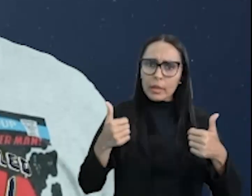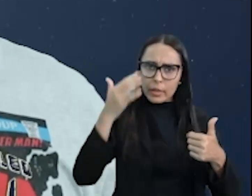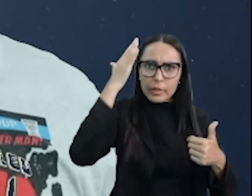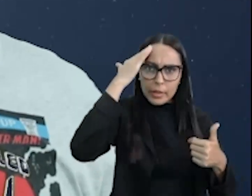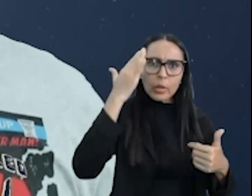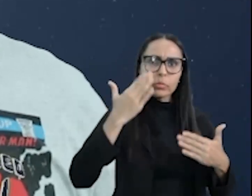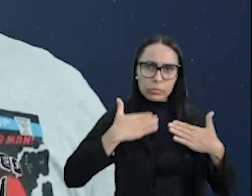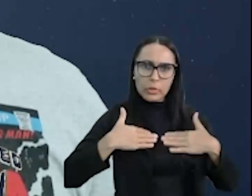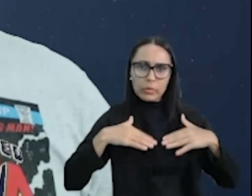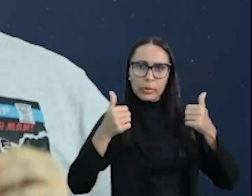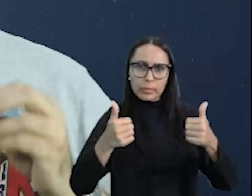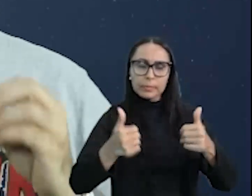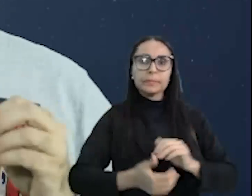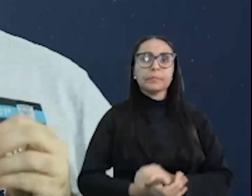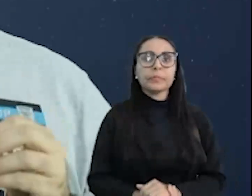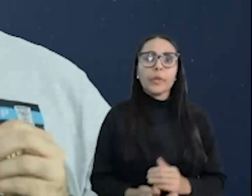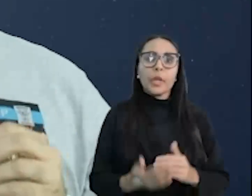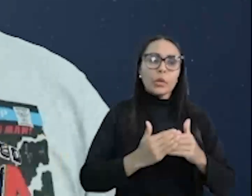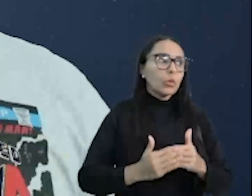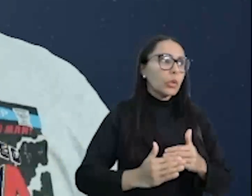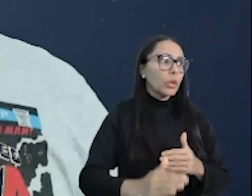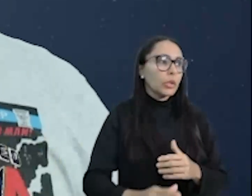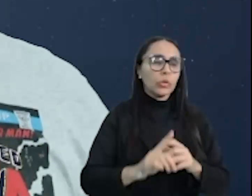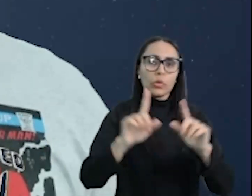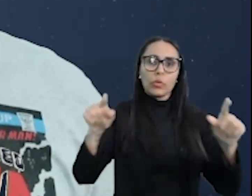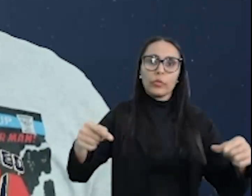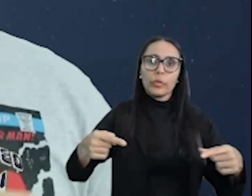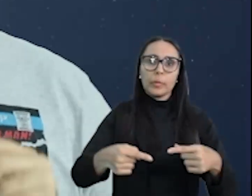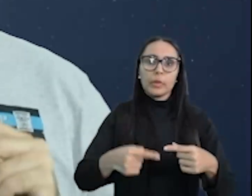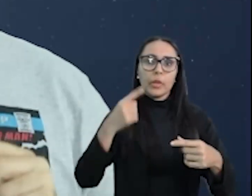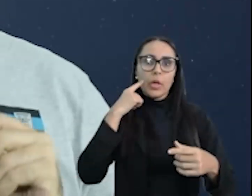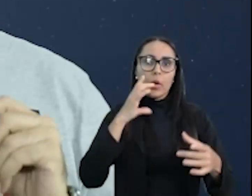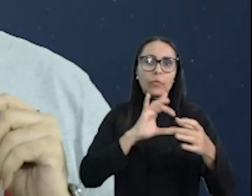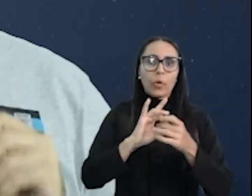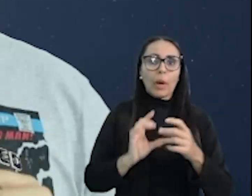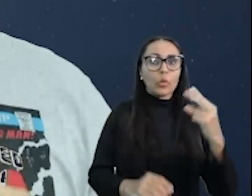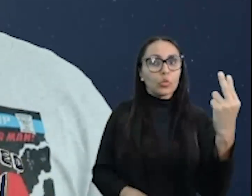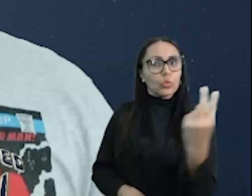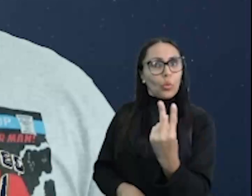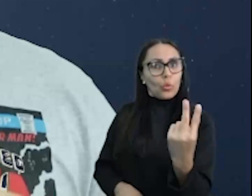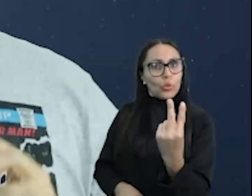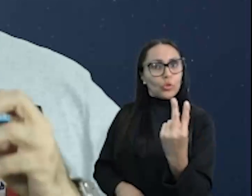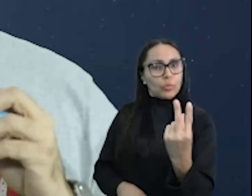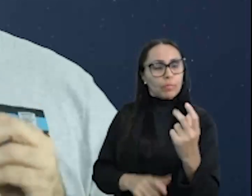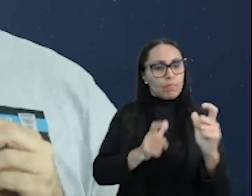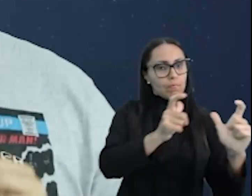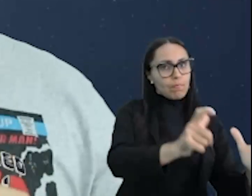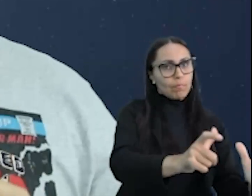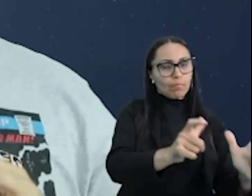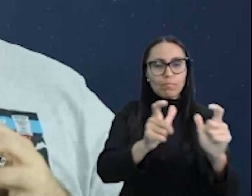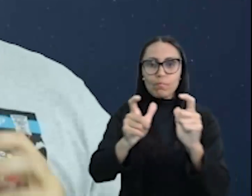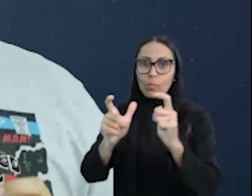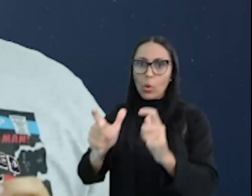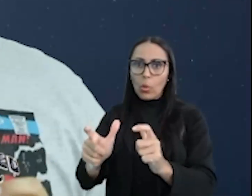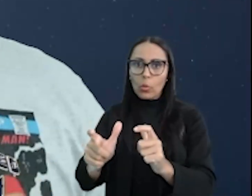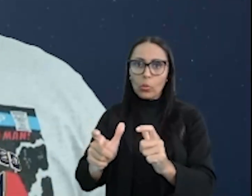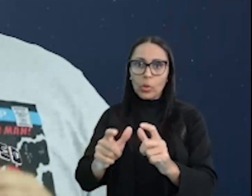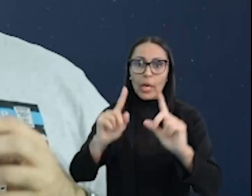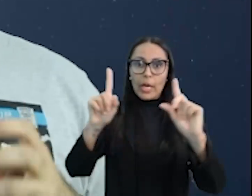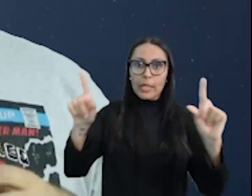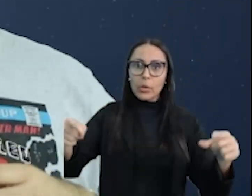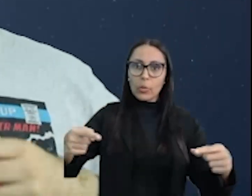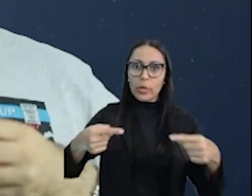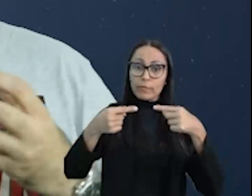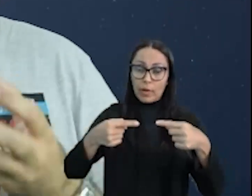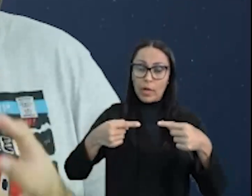bola? Tranquilo? Durante o conflito, formaram-se dois blocos. Esses blocos eram rivais